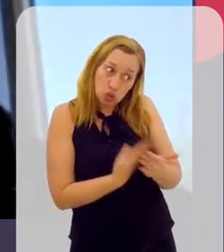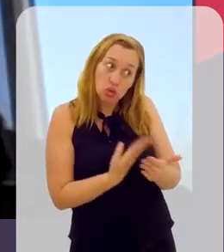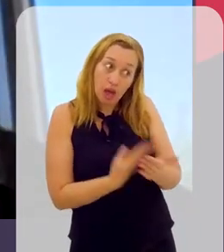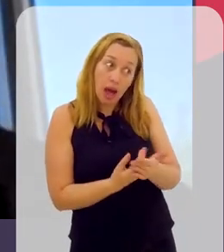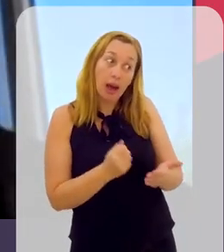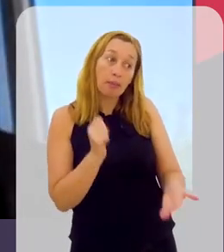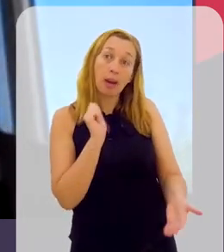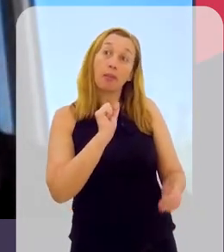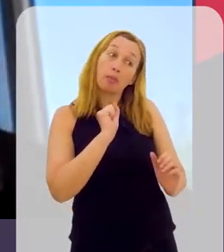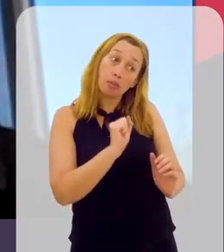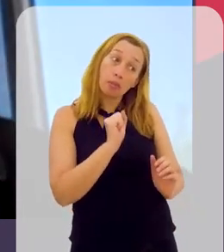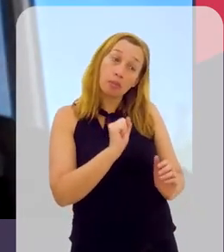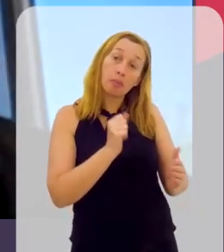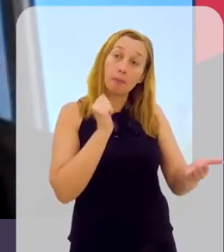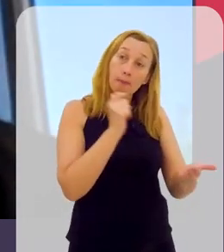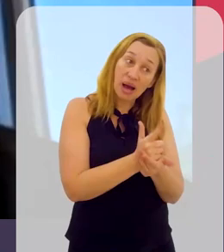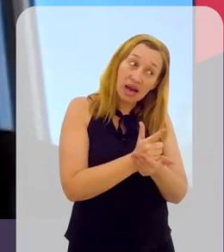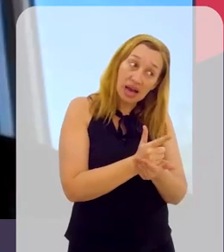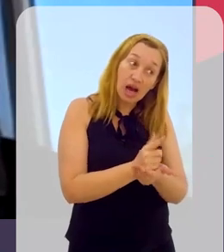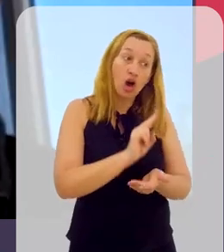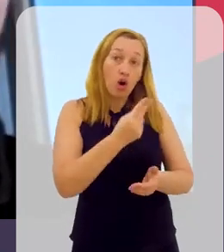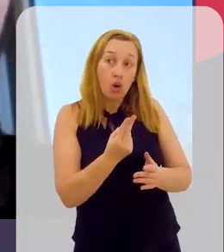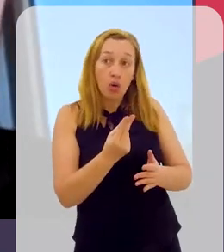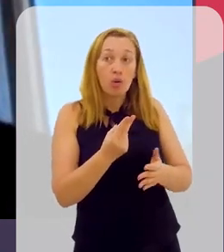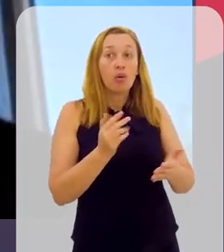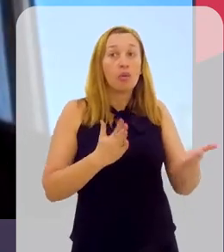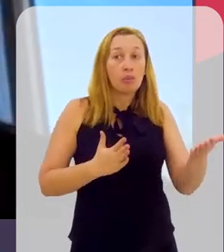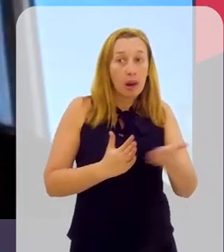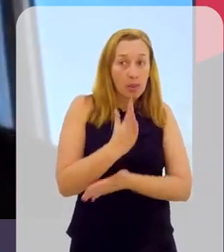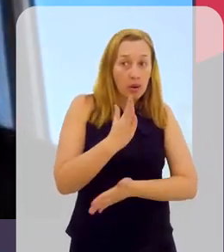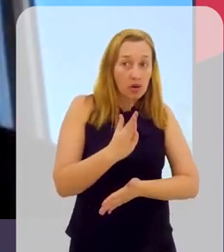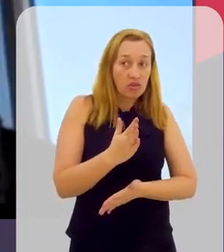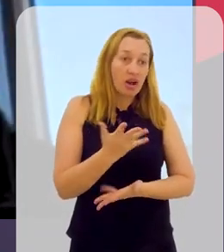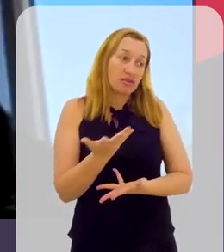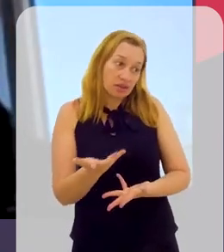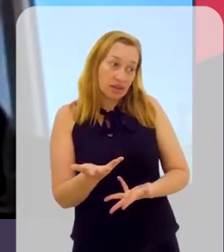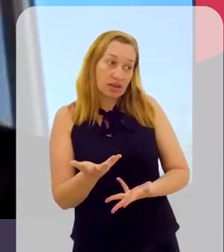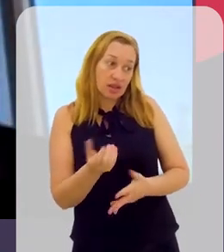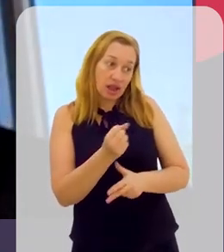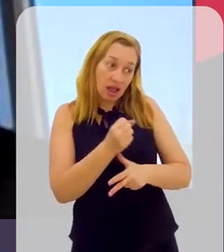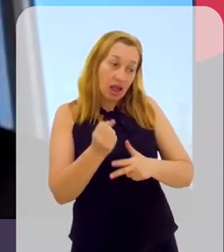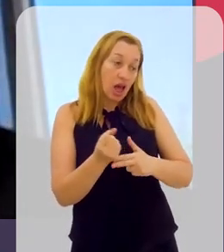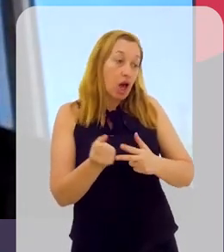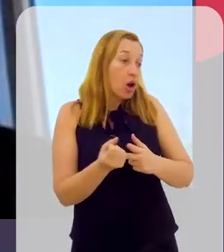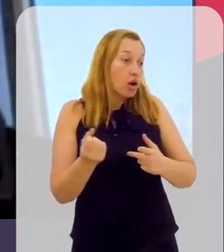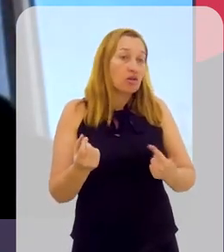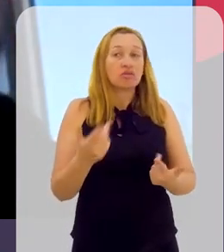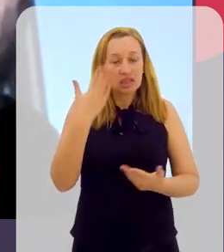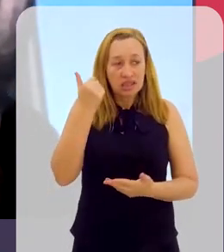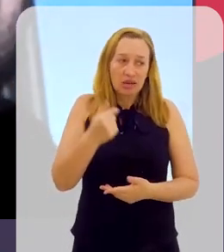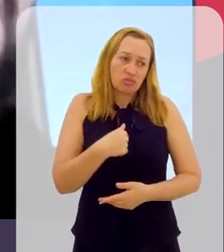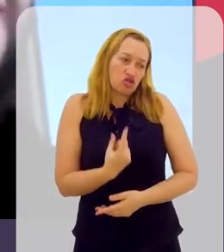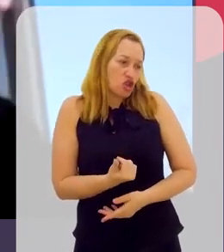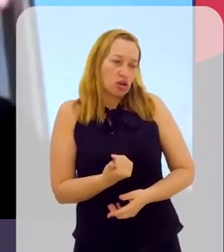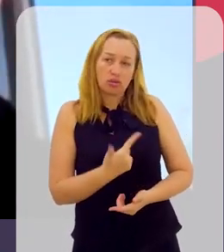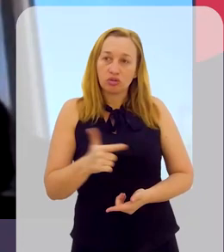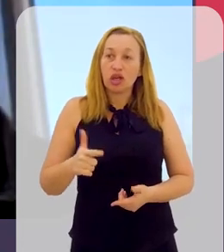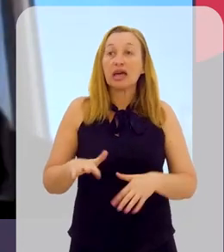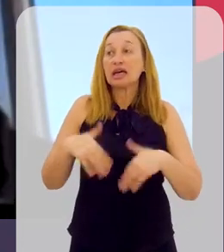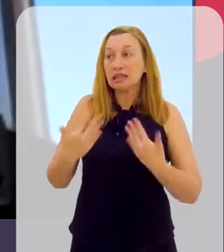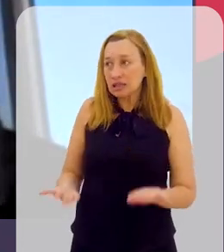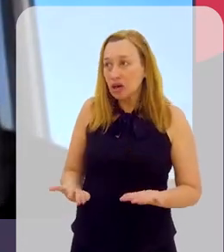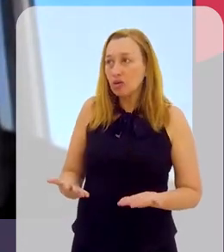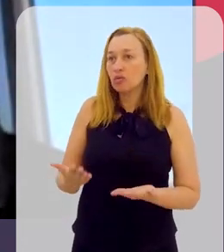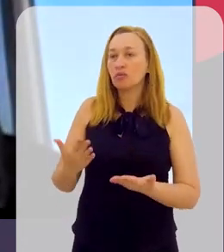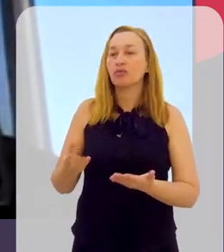para poder pagar ou passar de uma, porque você sabe que a gente não tem condições para isso. E isso ficou na minha